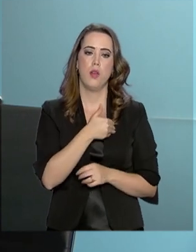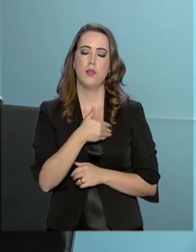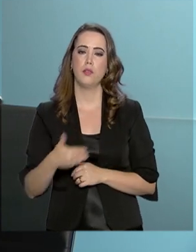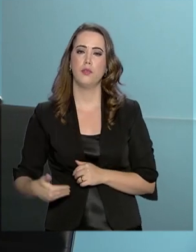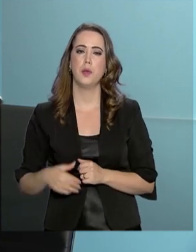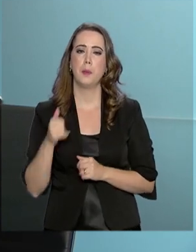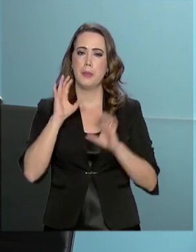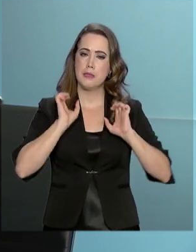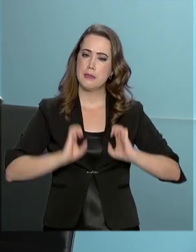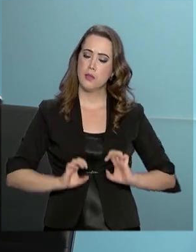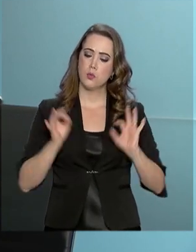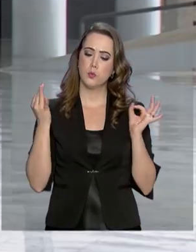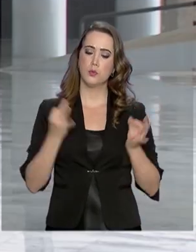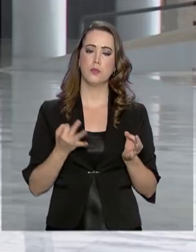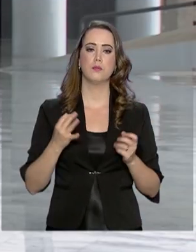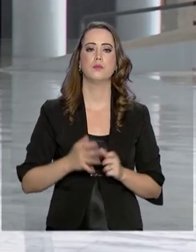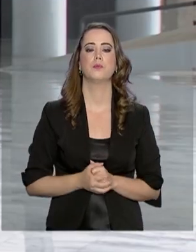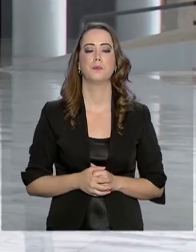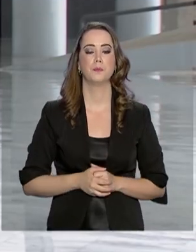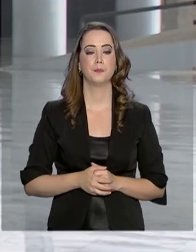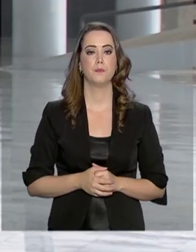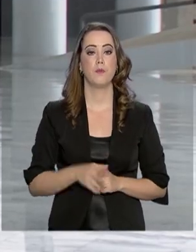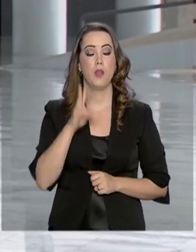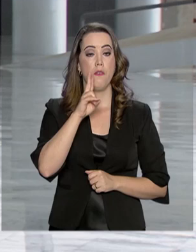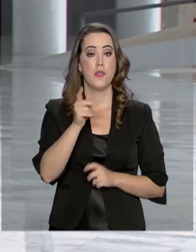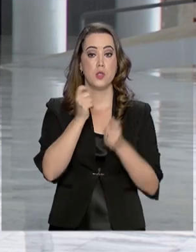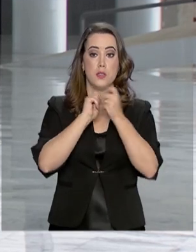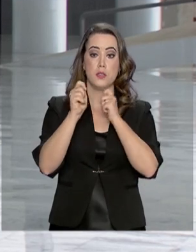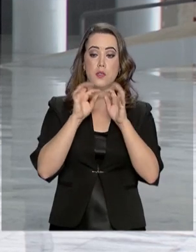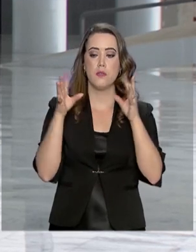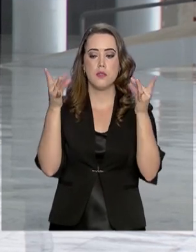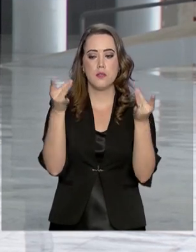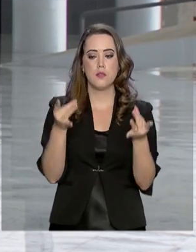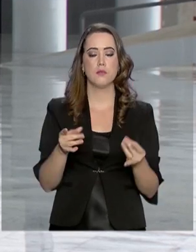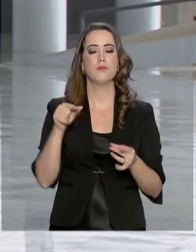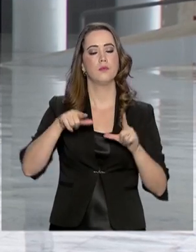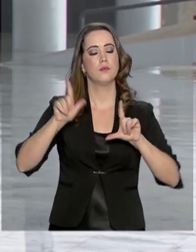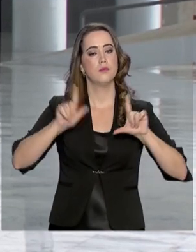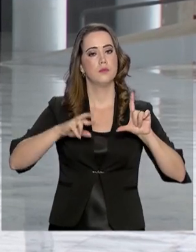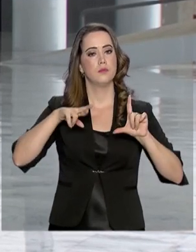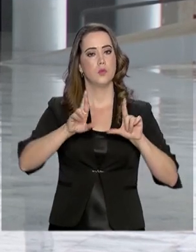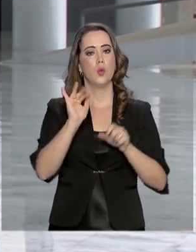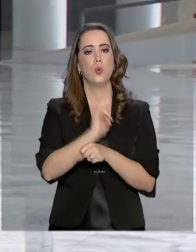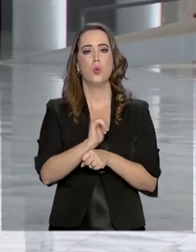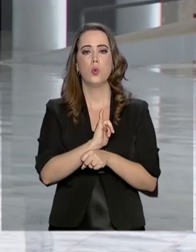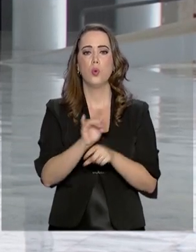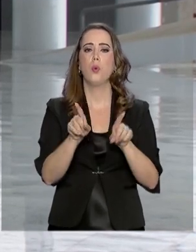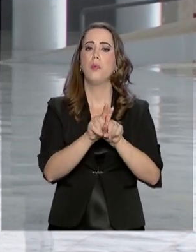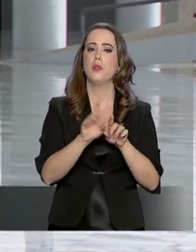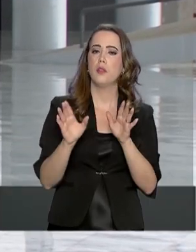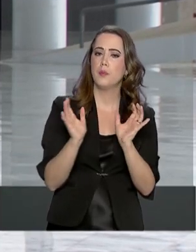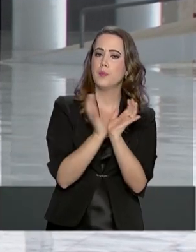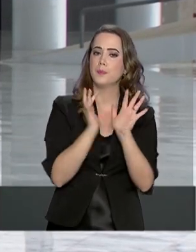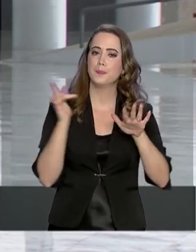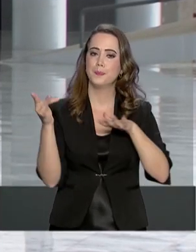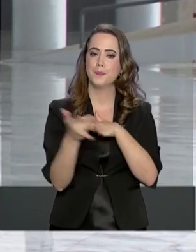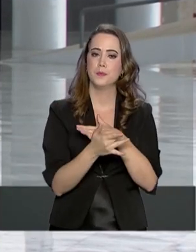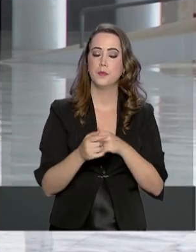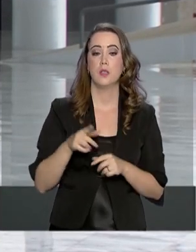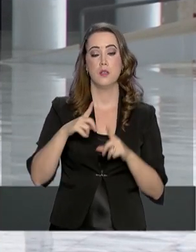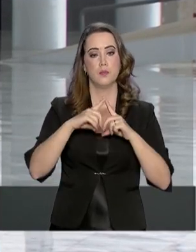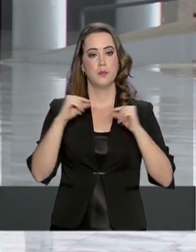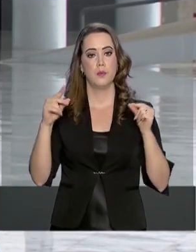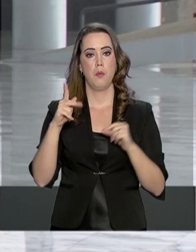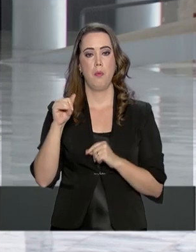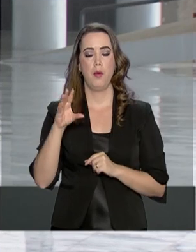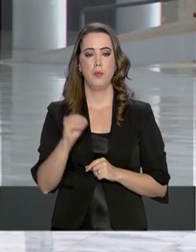ético e mais íntegra. Acompanhe essa entrevista completa aqui na NBR, no YouTube e também nas nossas redes sociais. De